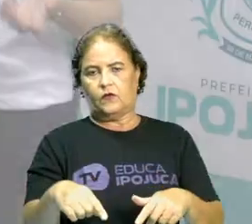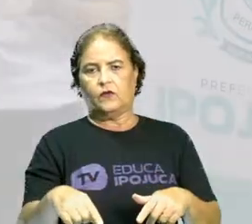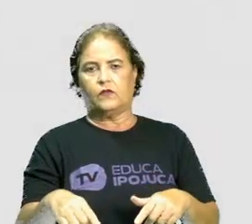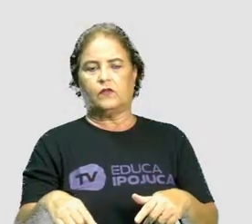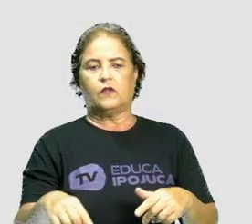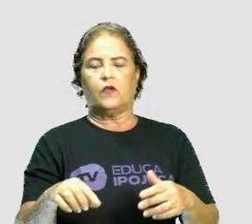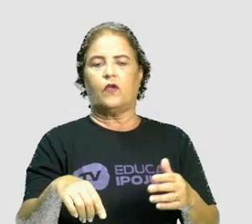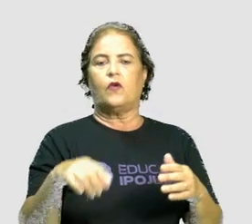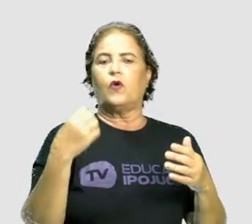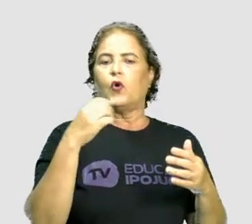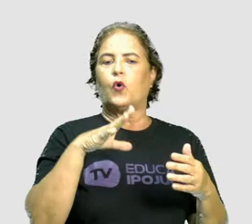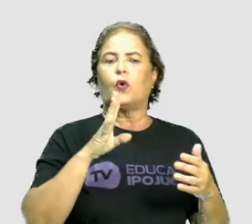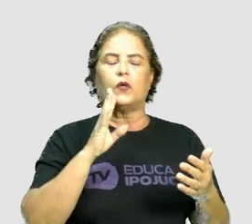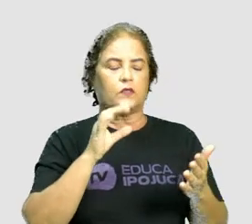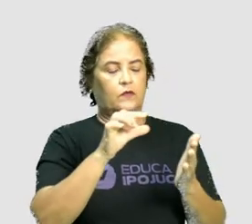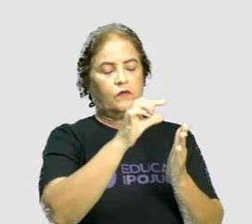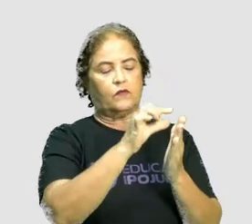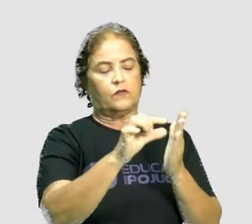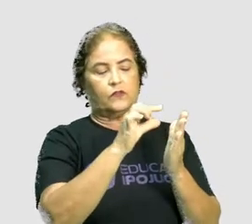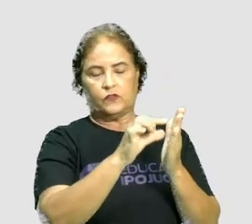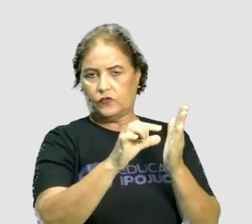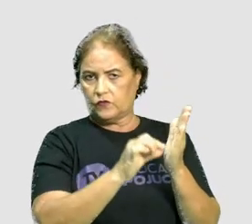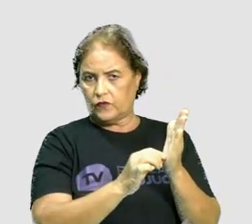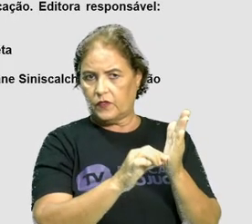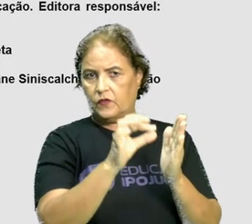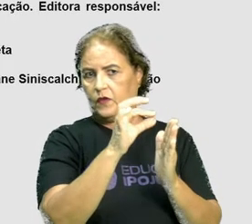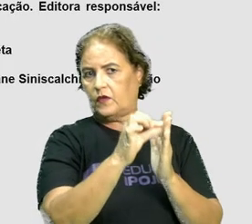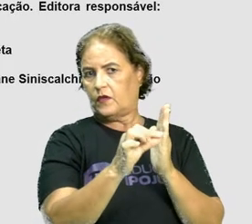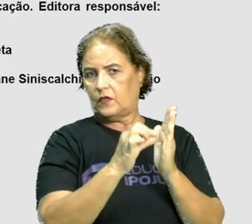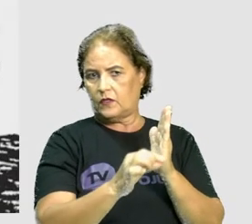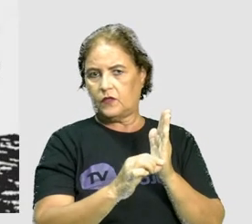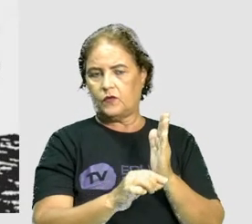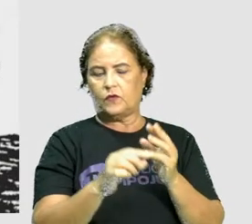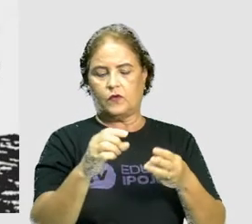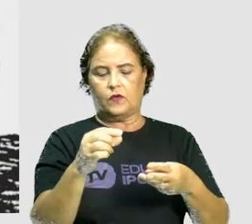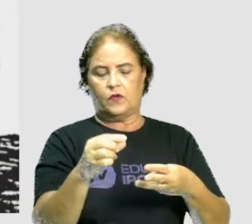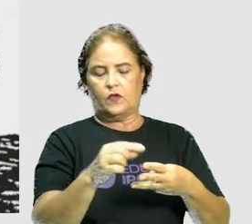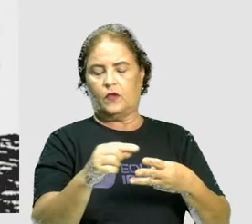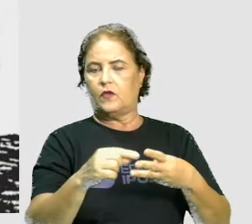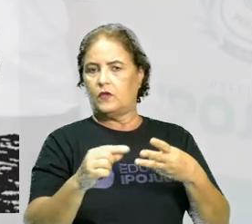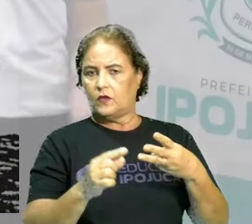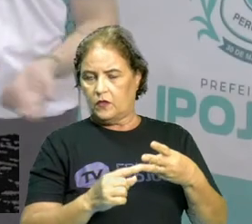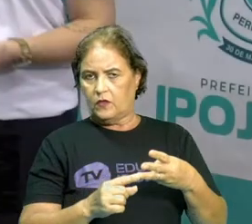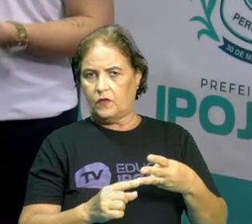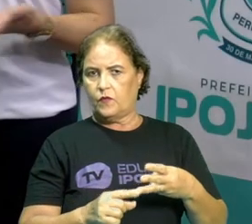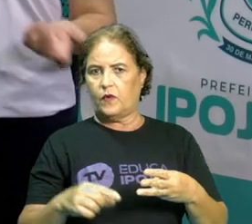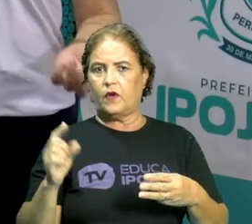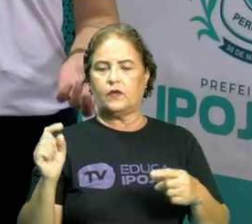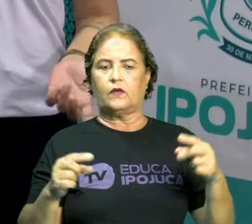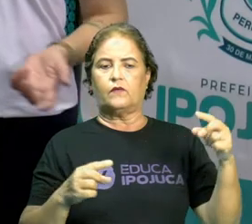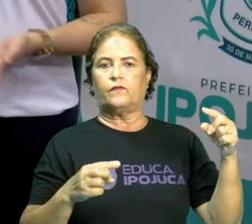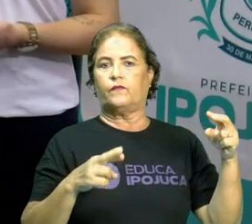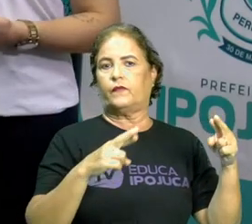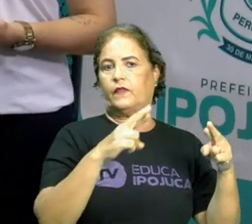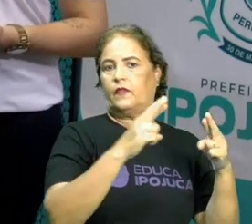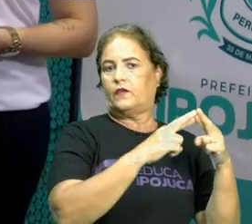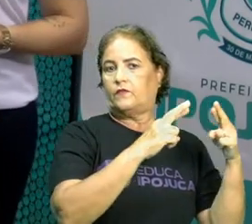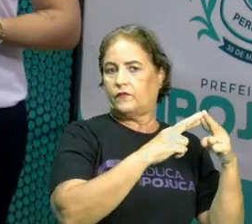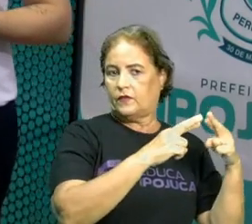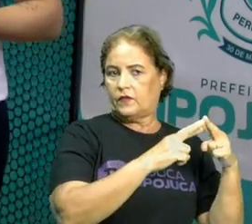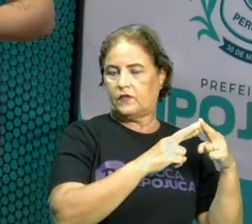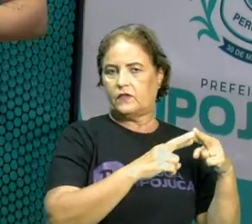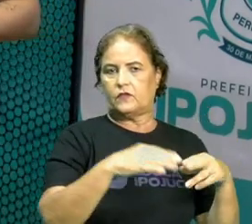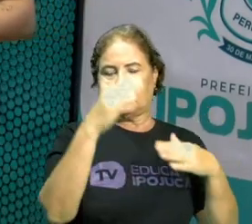dos versos, das rimas, a cestilha e a quadra. Aqui estão nossas referências. Nosso muito